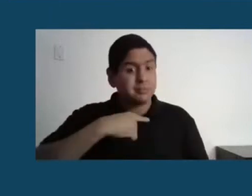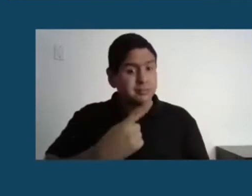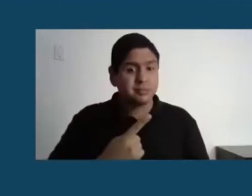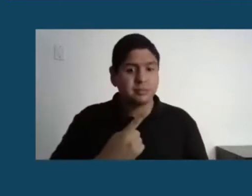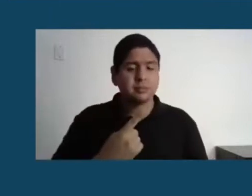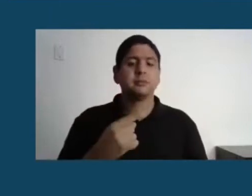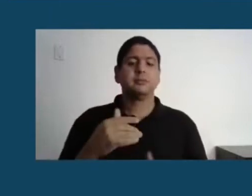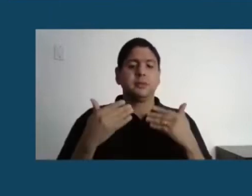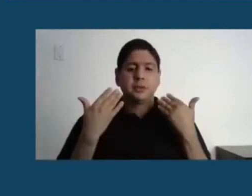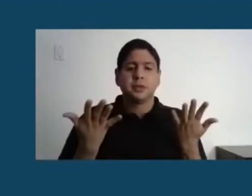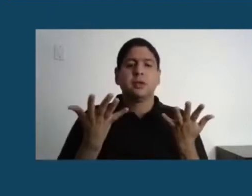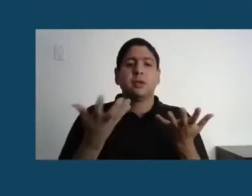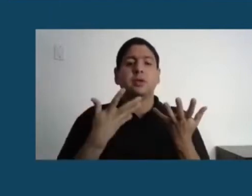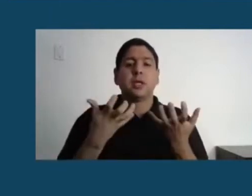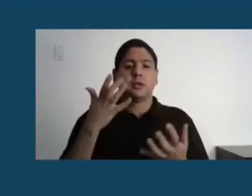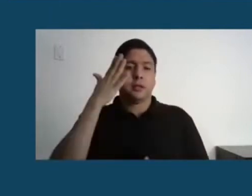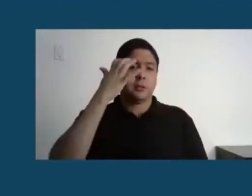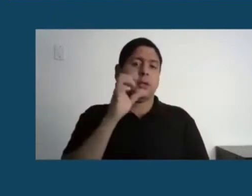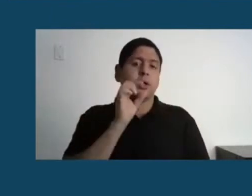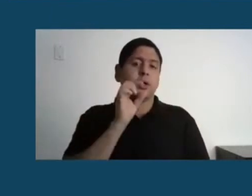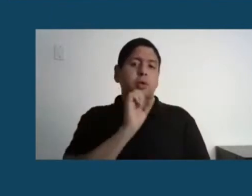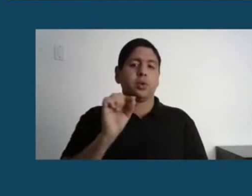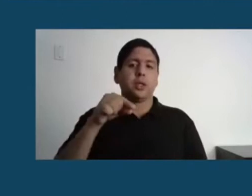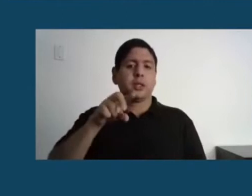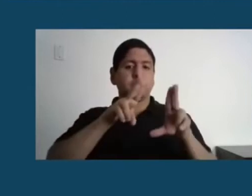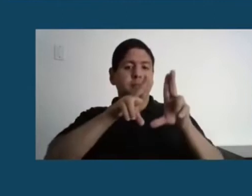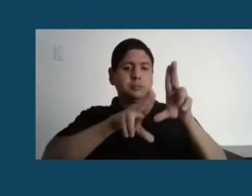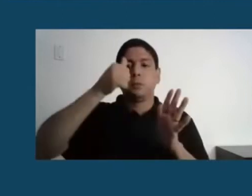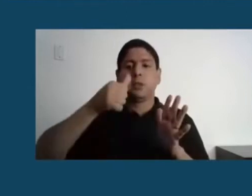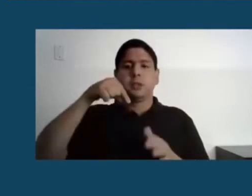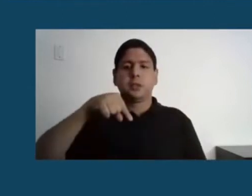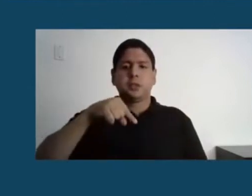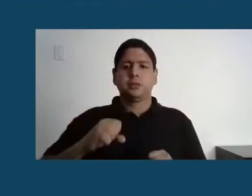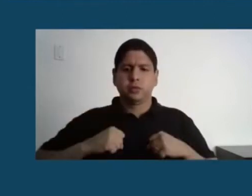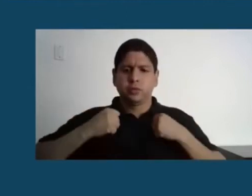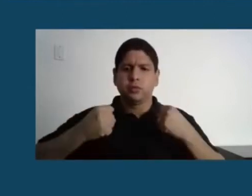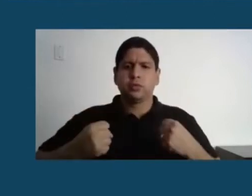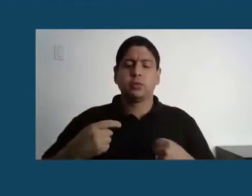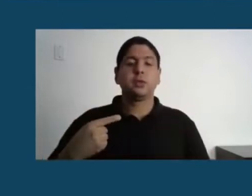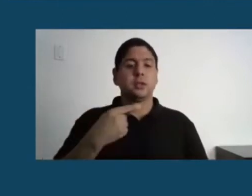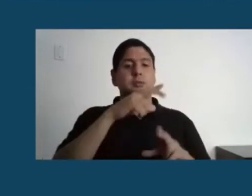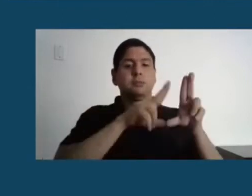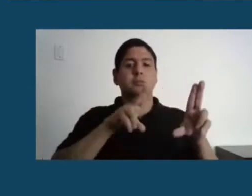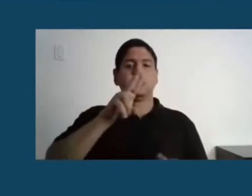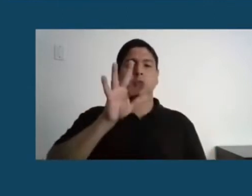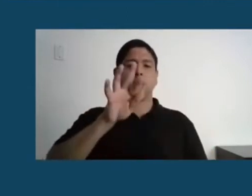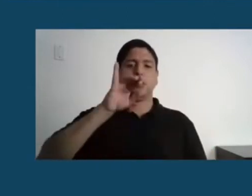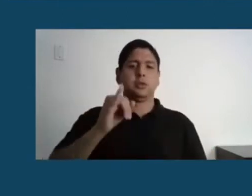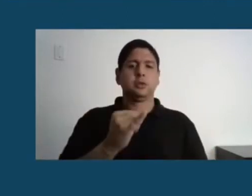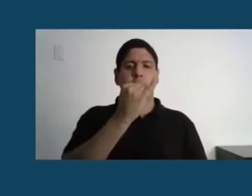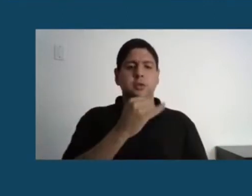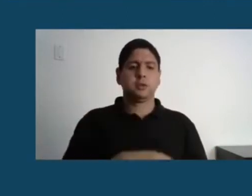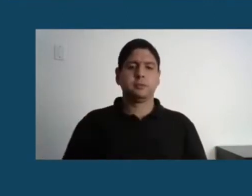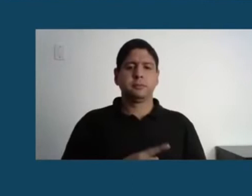A nossa universidade, ela é assim, ela tem 1.450 laboratórios, não tenho dúvida que o